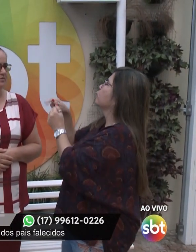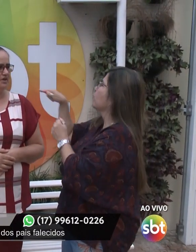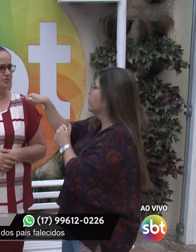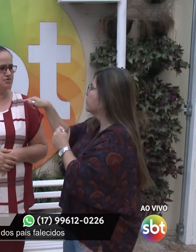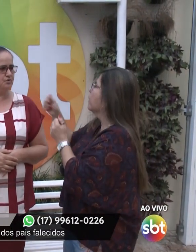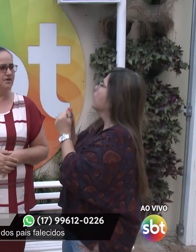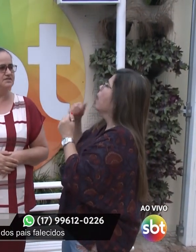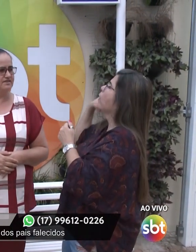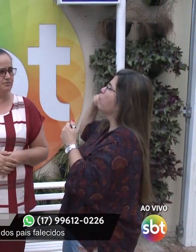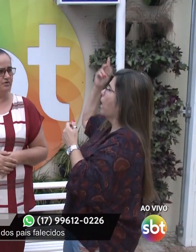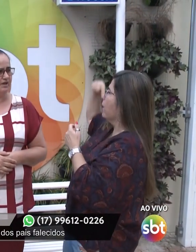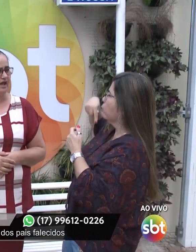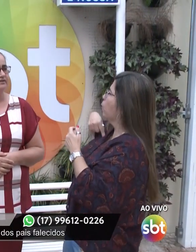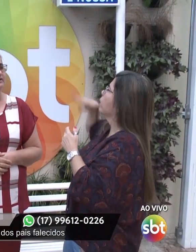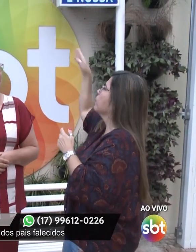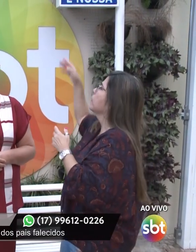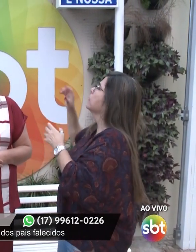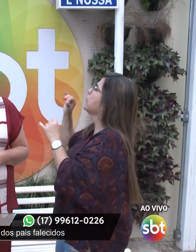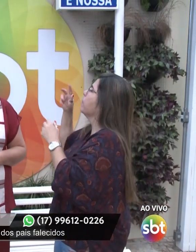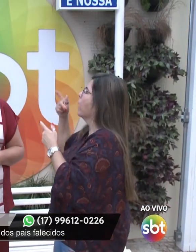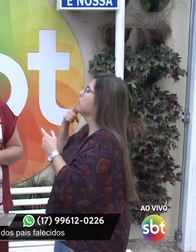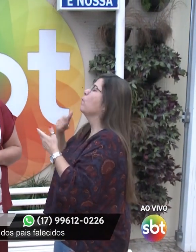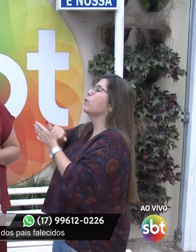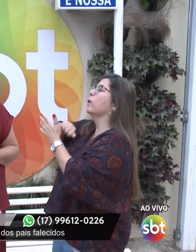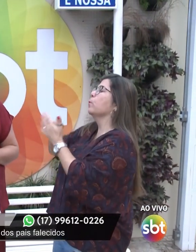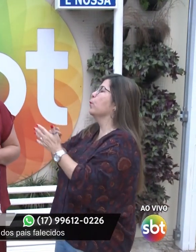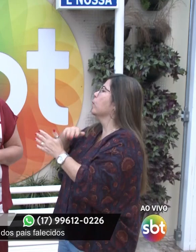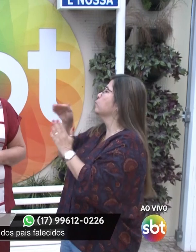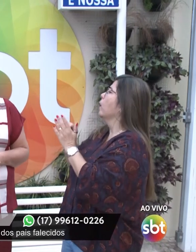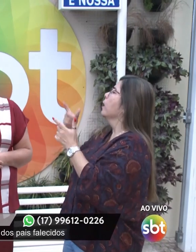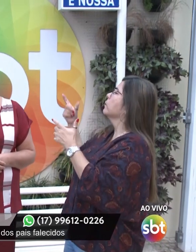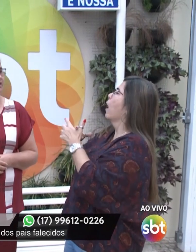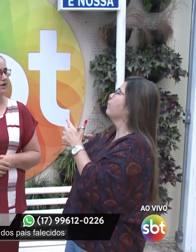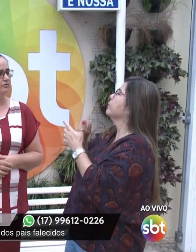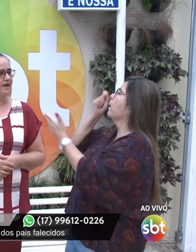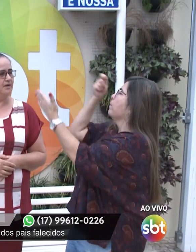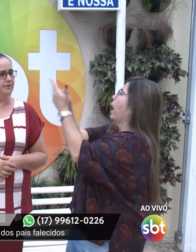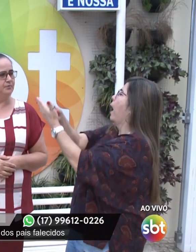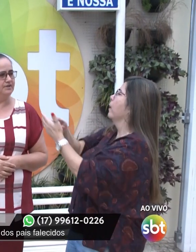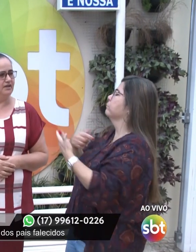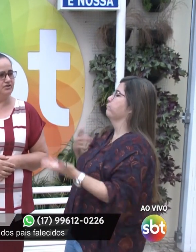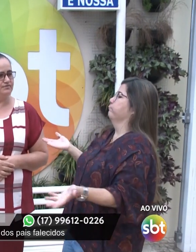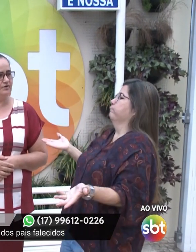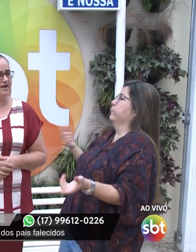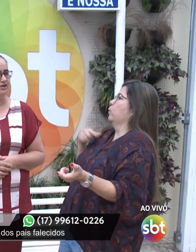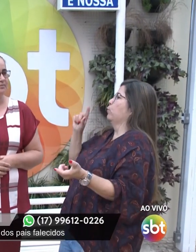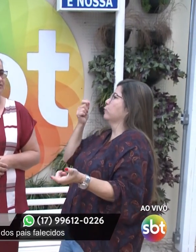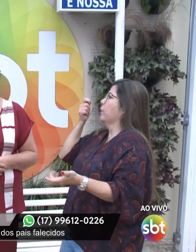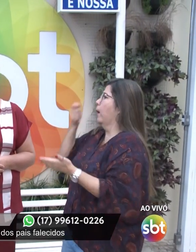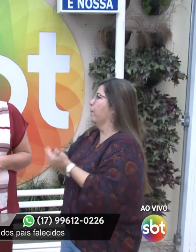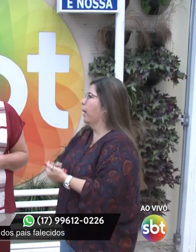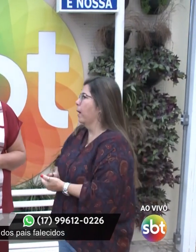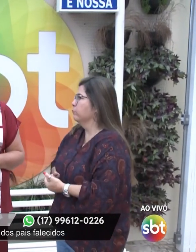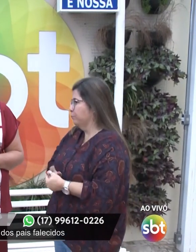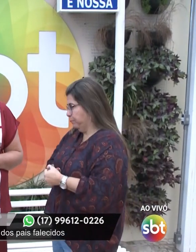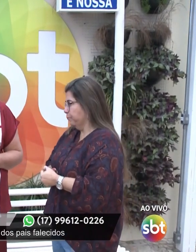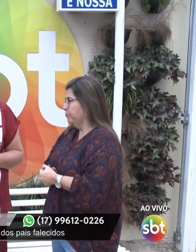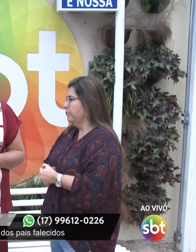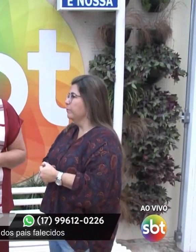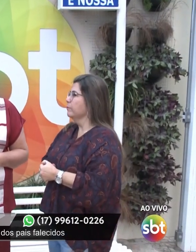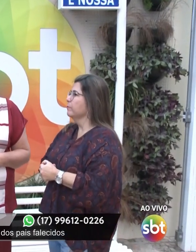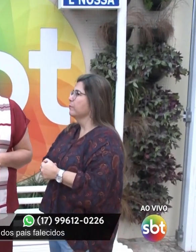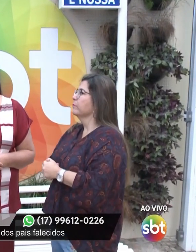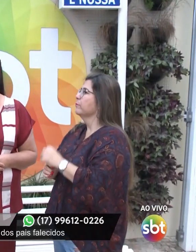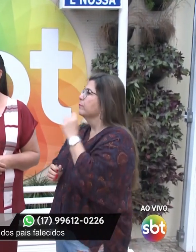quando eu percebi que meus documentos estavam a bloquear. Aí, até Claudete foi junto comigo lá, para poder ir no advogado, para ver o que está acontecendo.